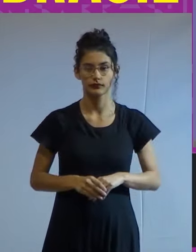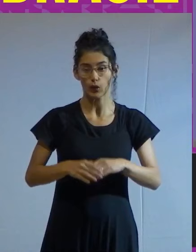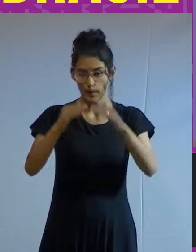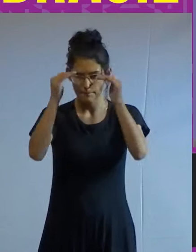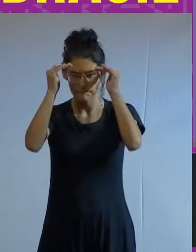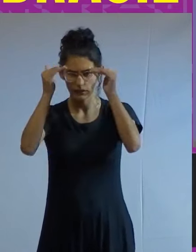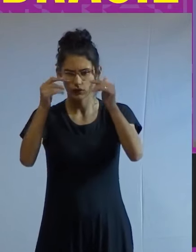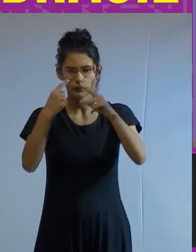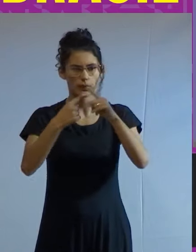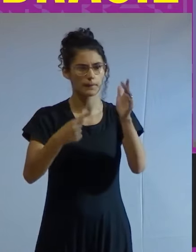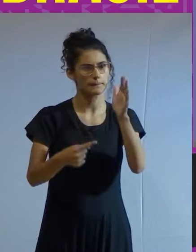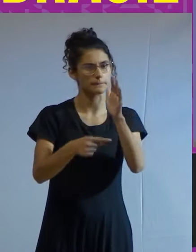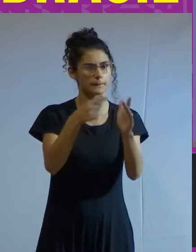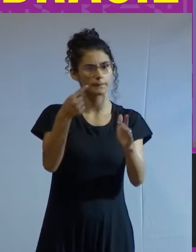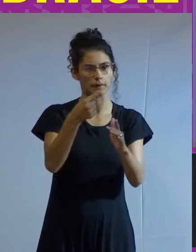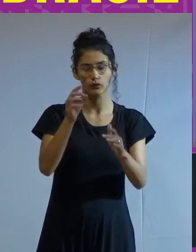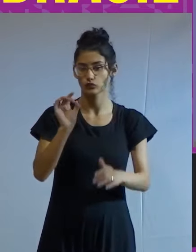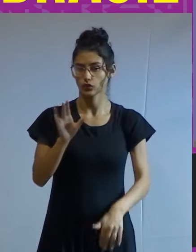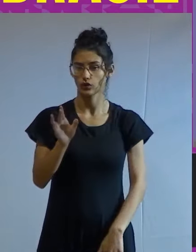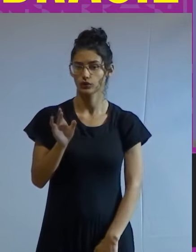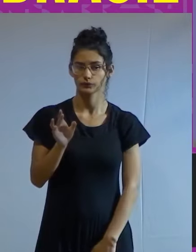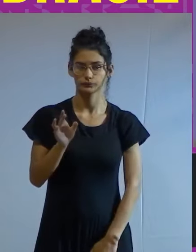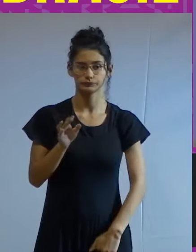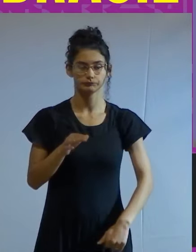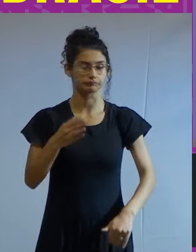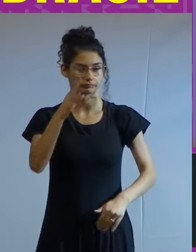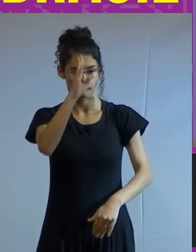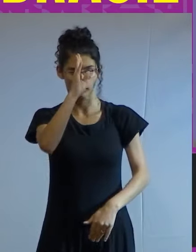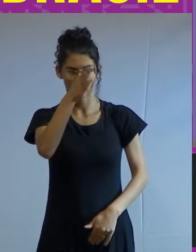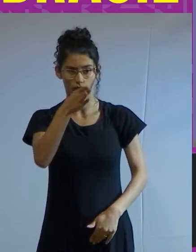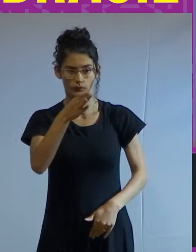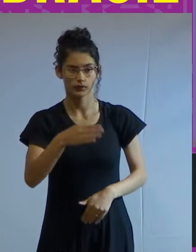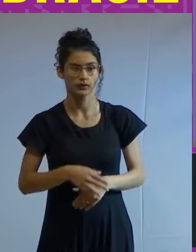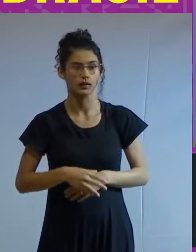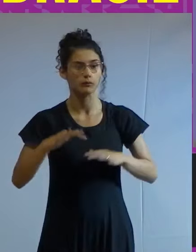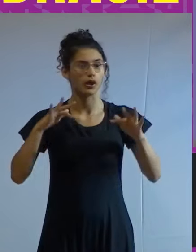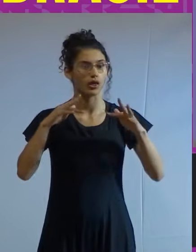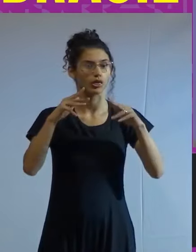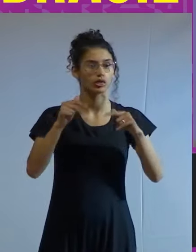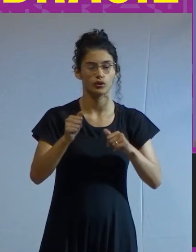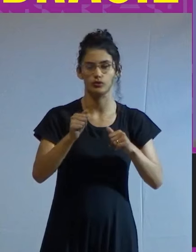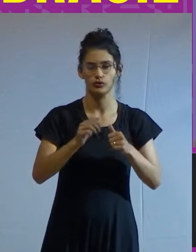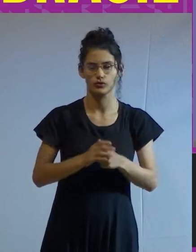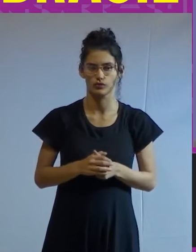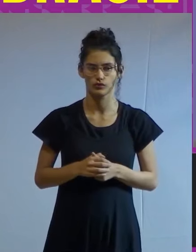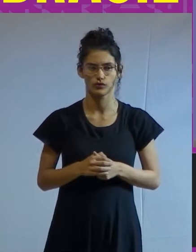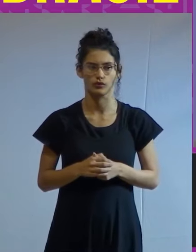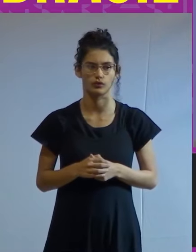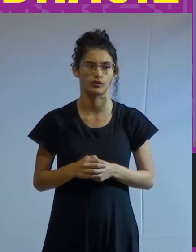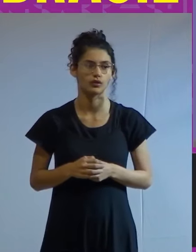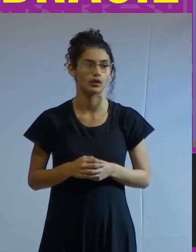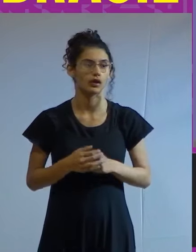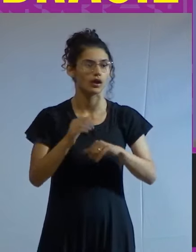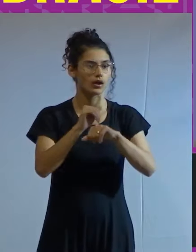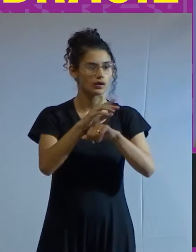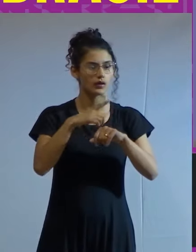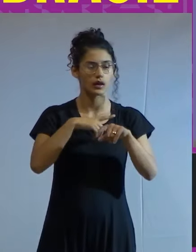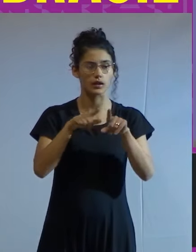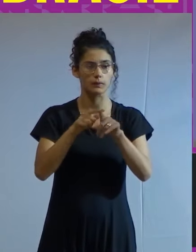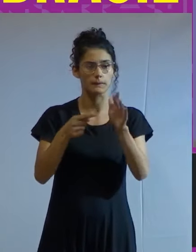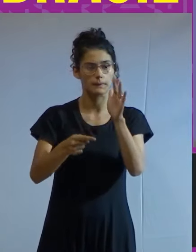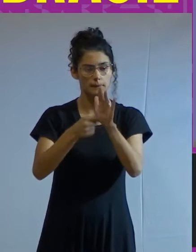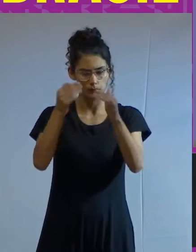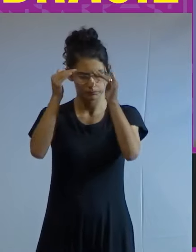Obrigatória para o primeiro grau somente, gratuita para todos os graus. A instrução primária,